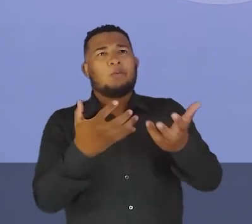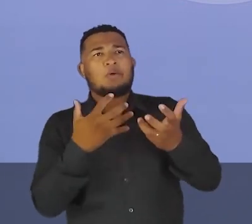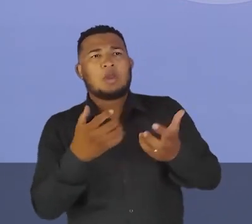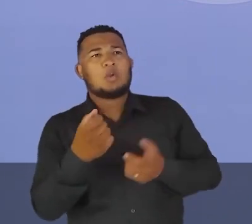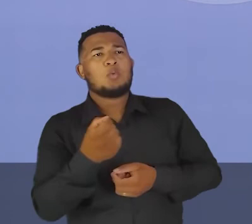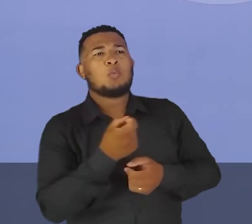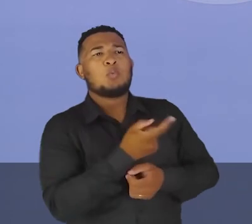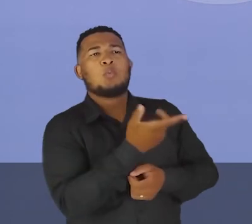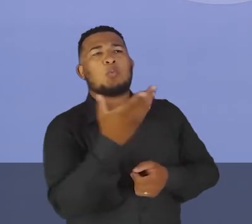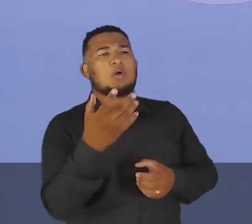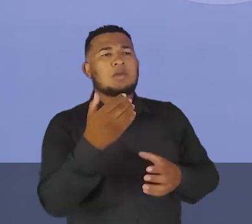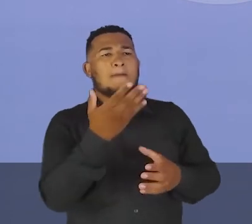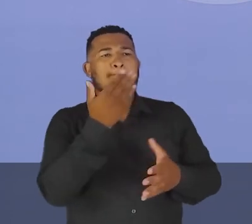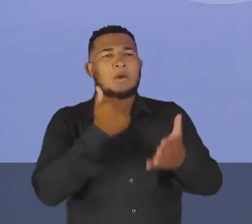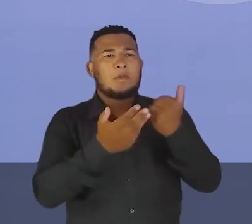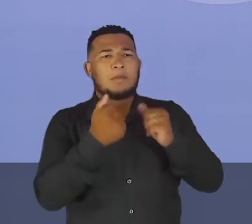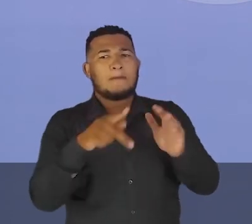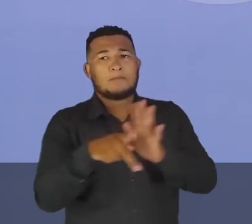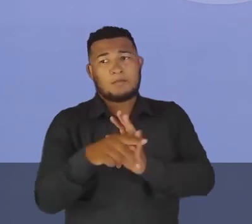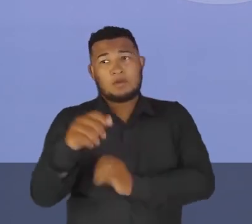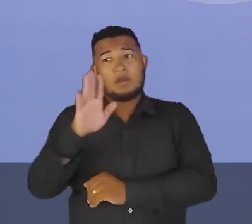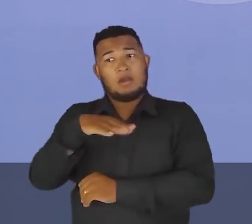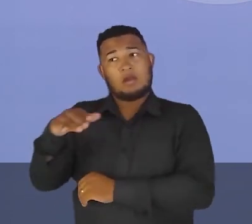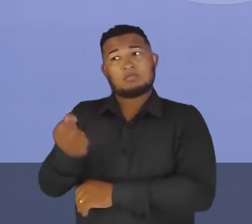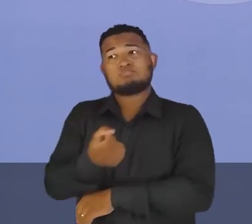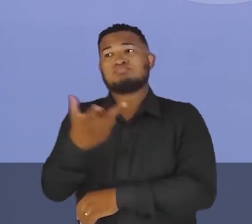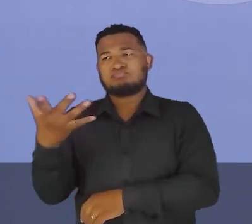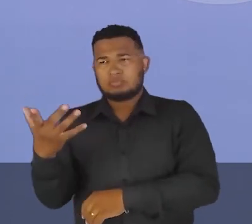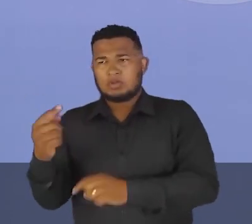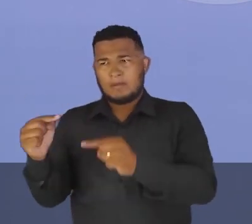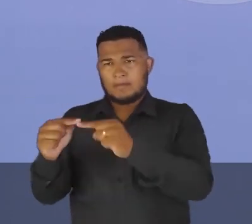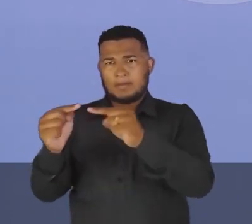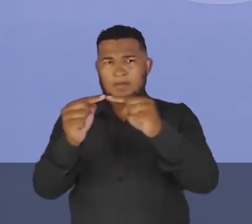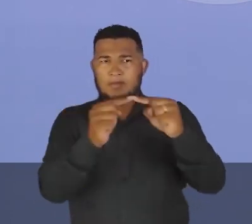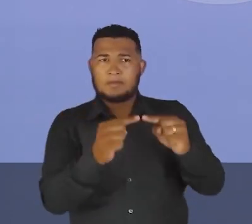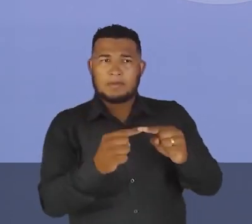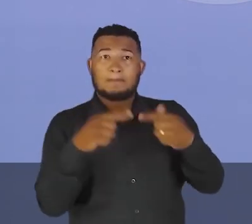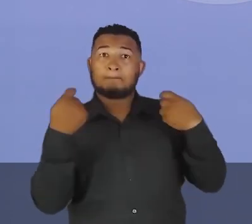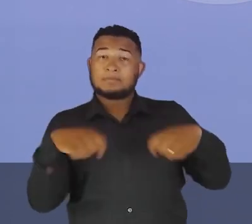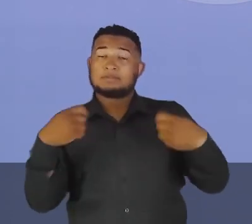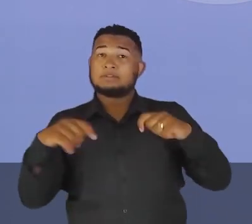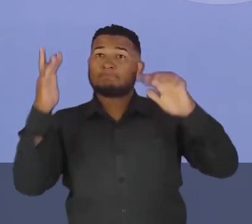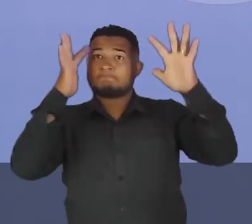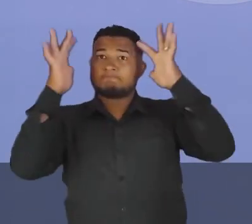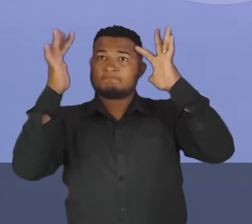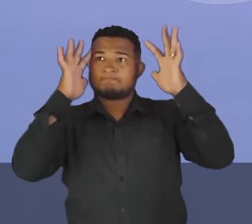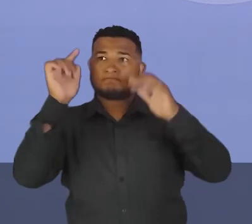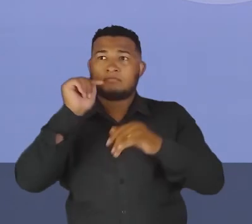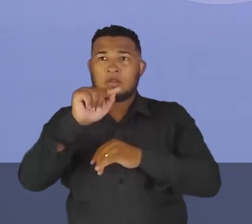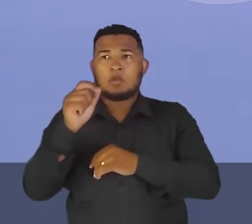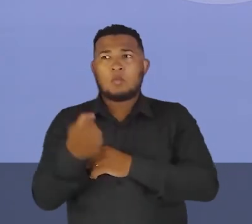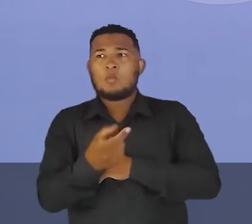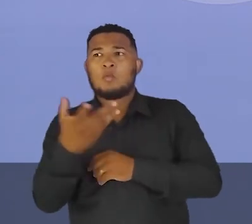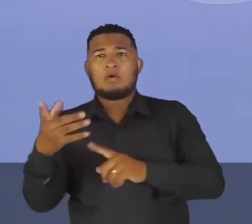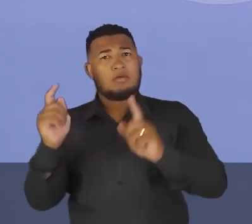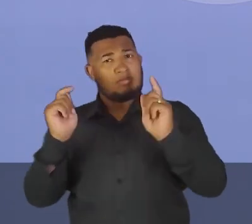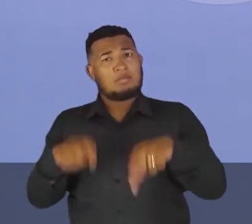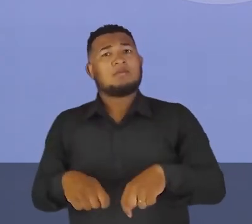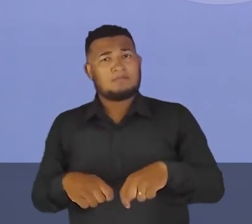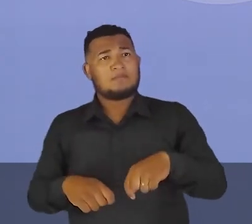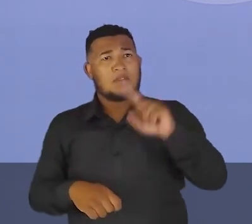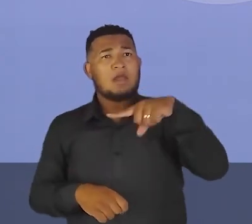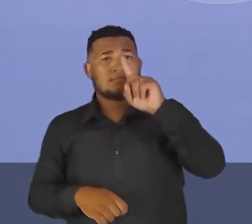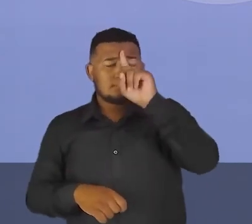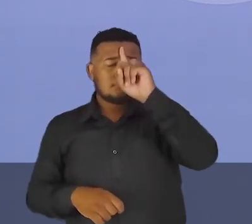quantidade de merenda para determinada quantidade de crianças ali, né? Então, eu preciso pensar que aquela quantidade ali vai atender. Já é uma